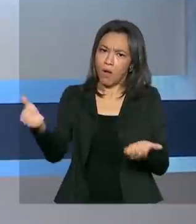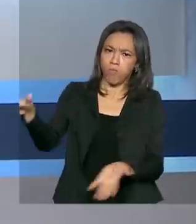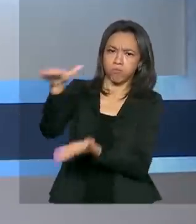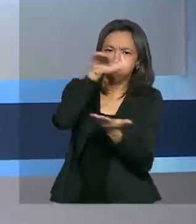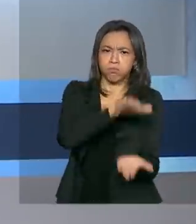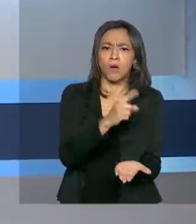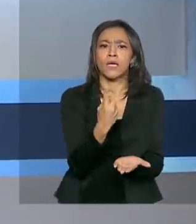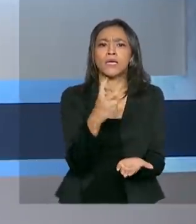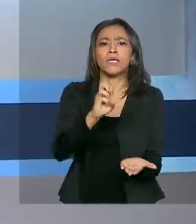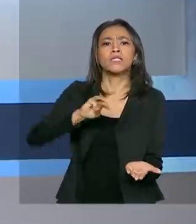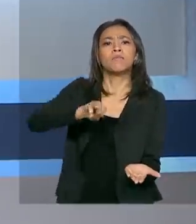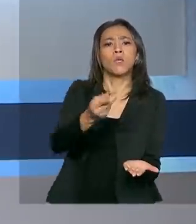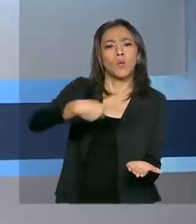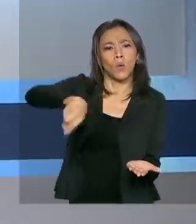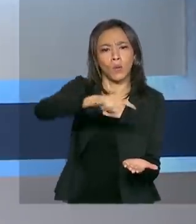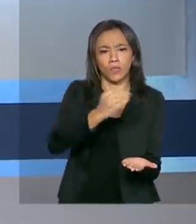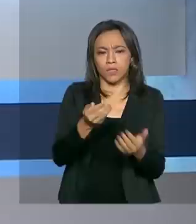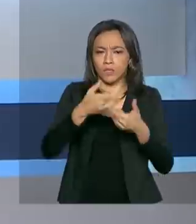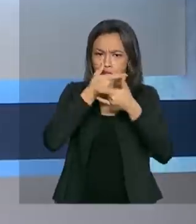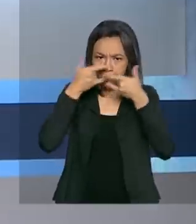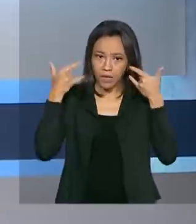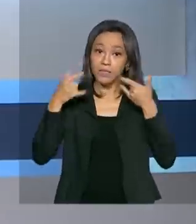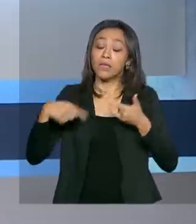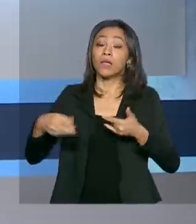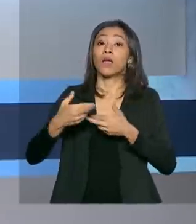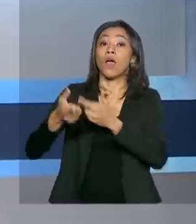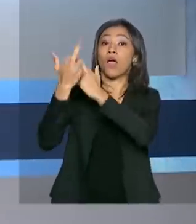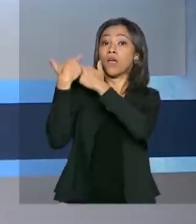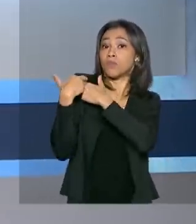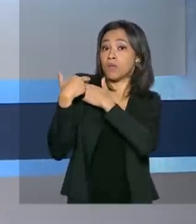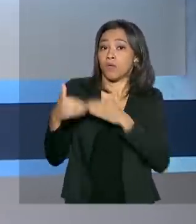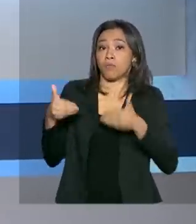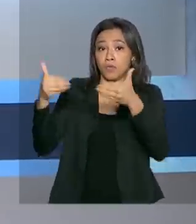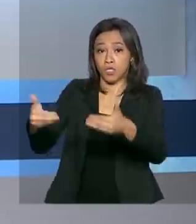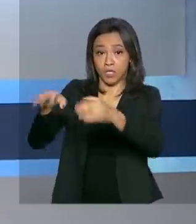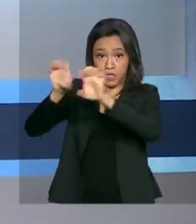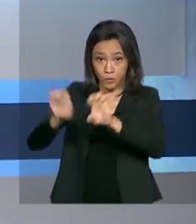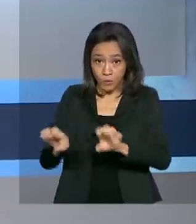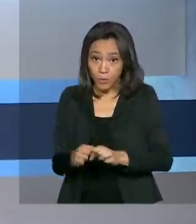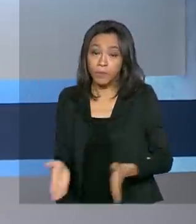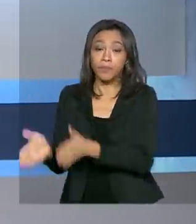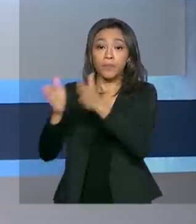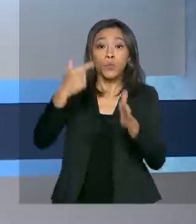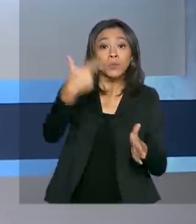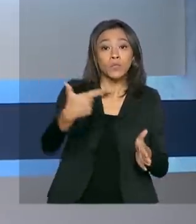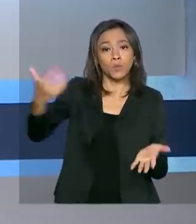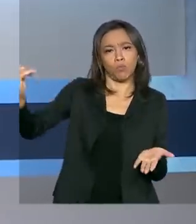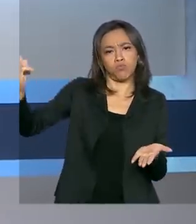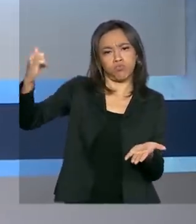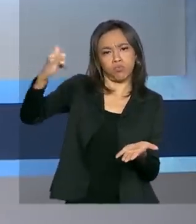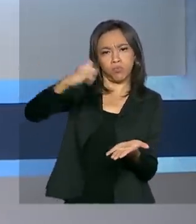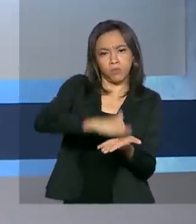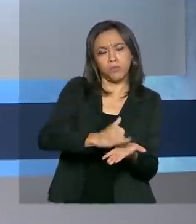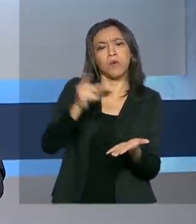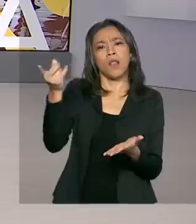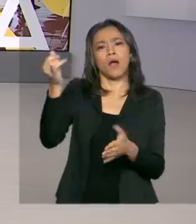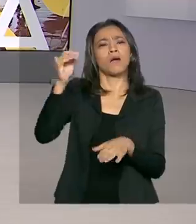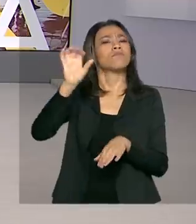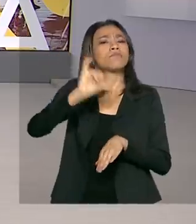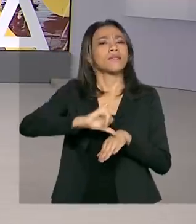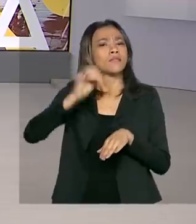O Ministério da Infraestrutura é o responsável pela logística. O segundo voo deve chegar a Guarulhos, ainda hoje.